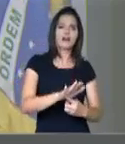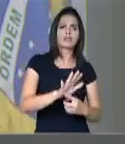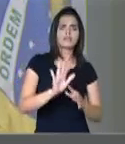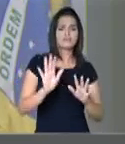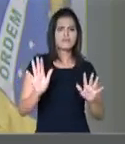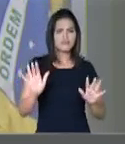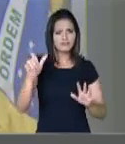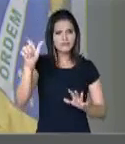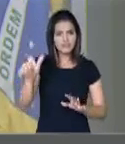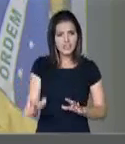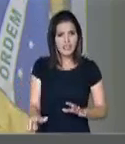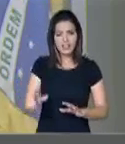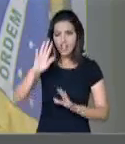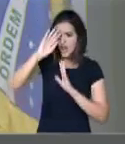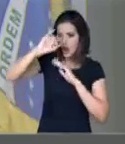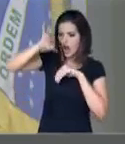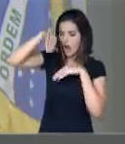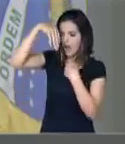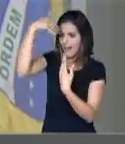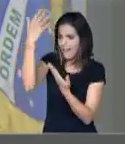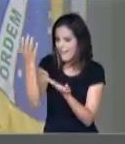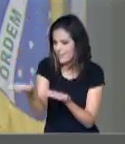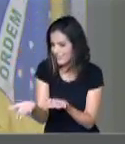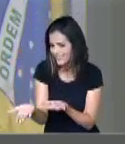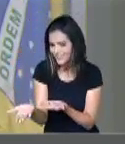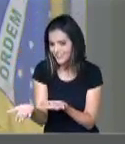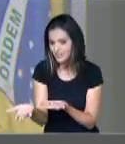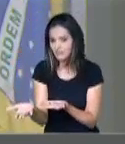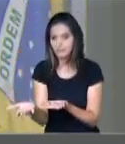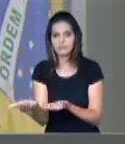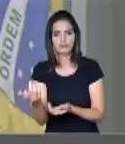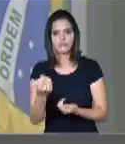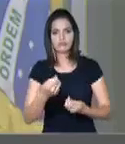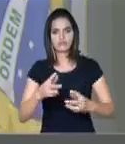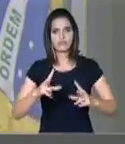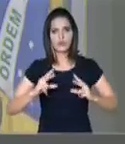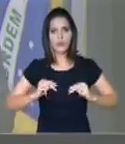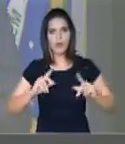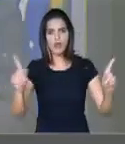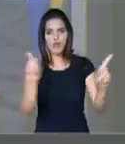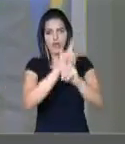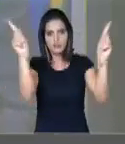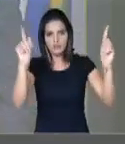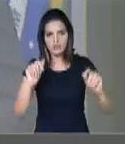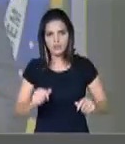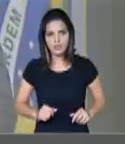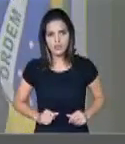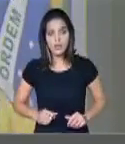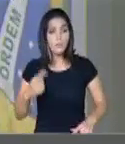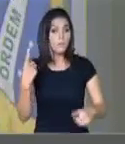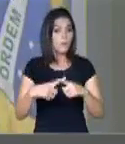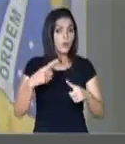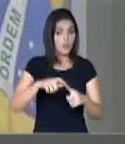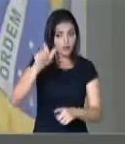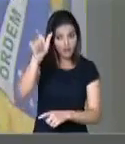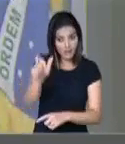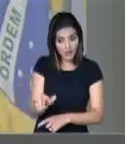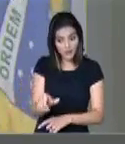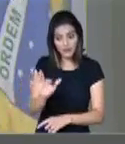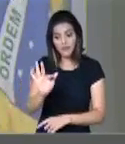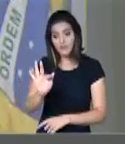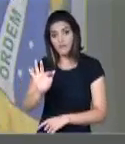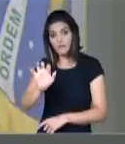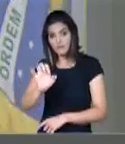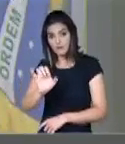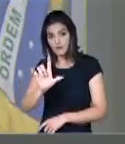nenhuma honraria. E por quê? Porque muitas vezes, Felipe Neto,